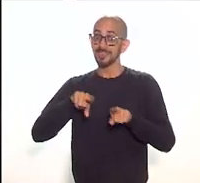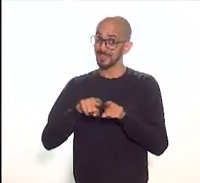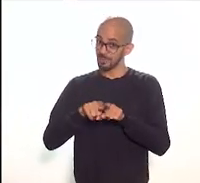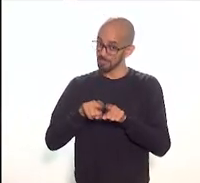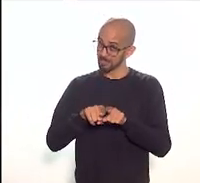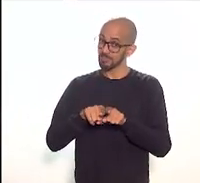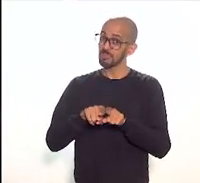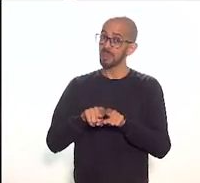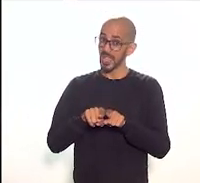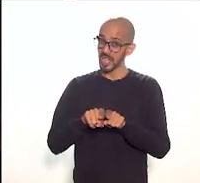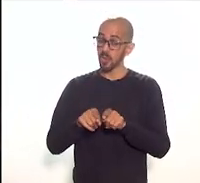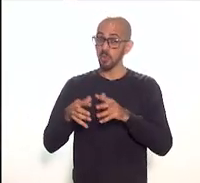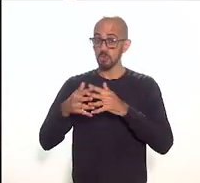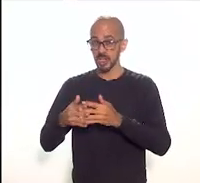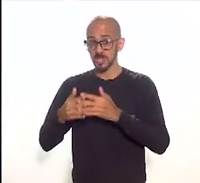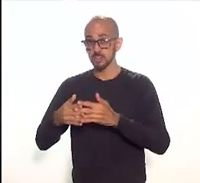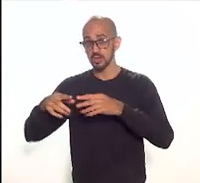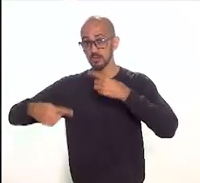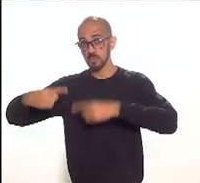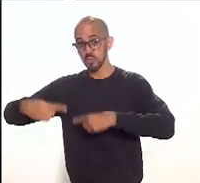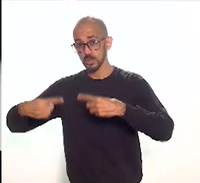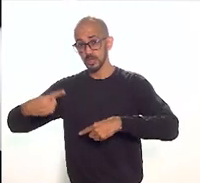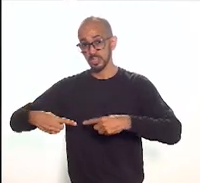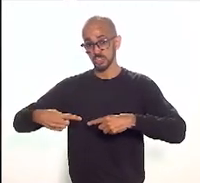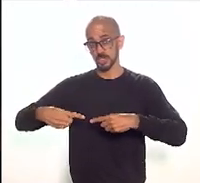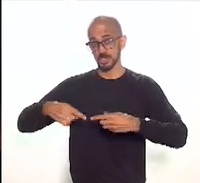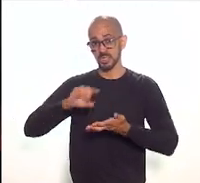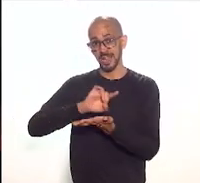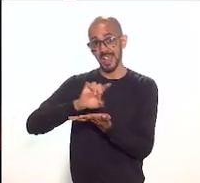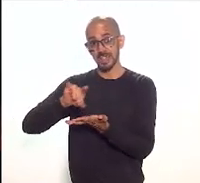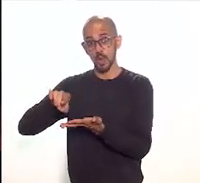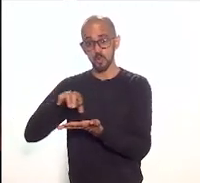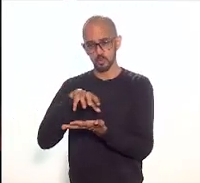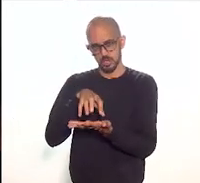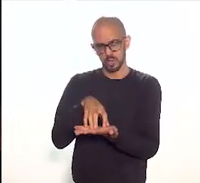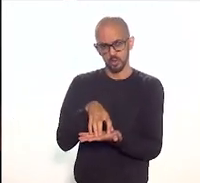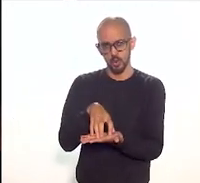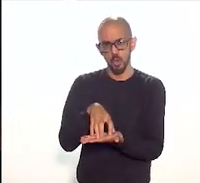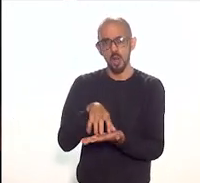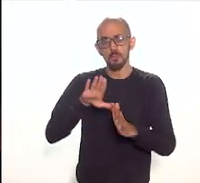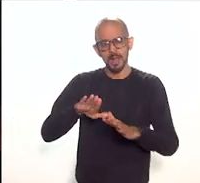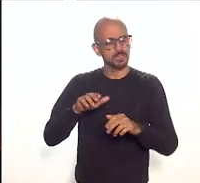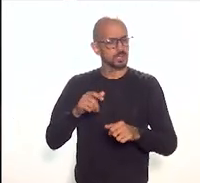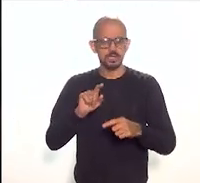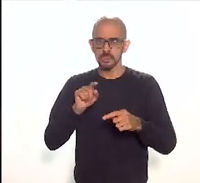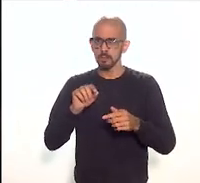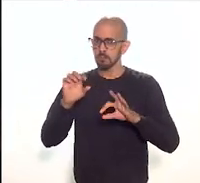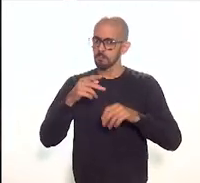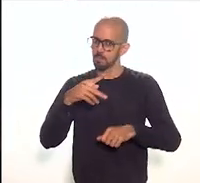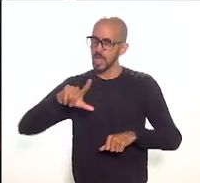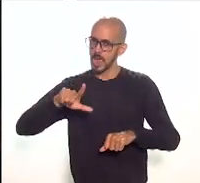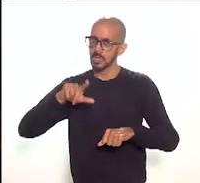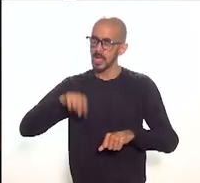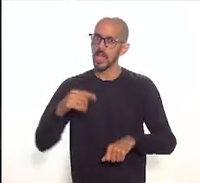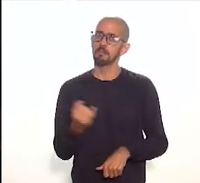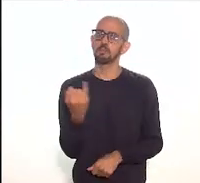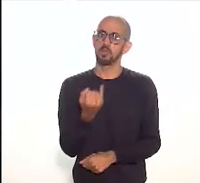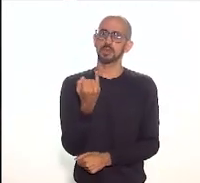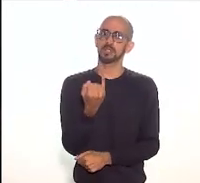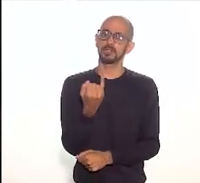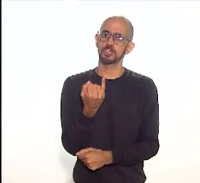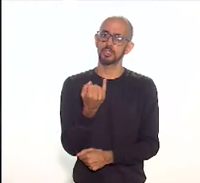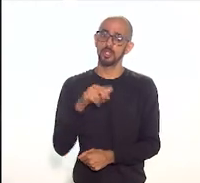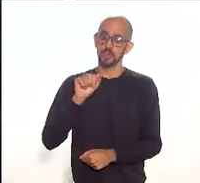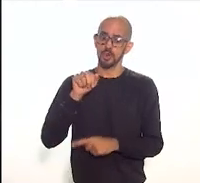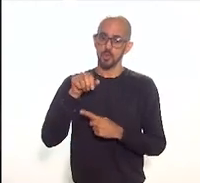órgão nessas comunicações agora é importante que a gente não perca esse projeto de vista e é o que o André chamou